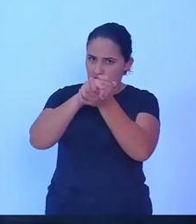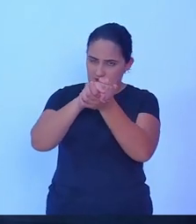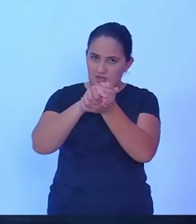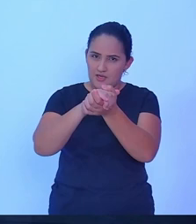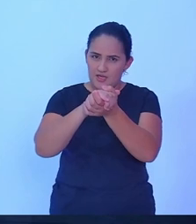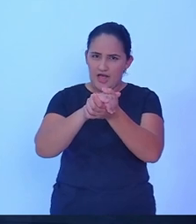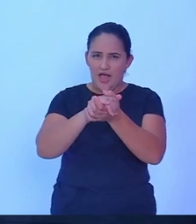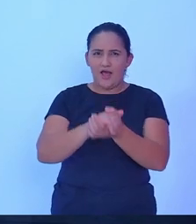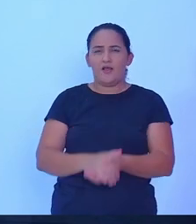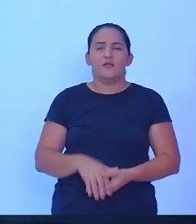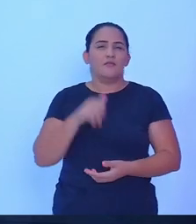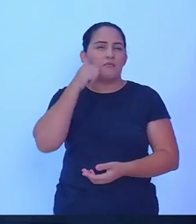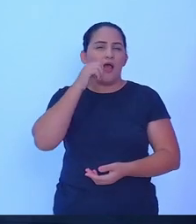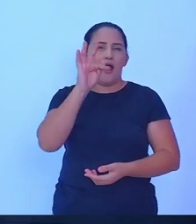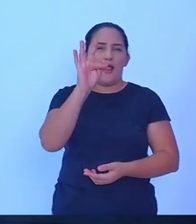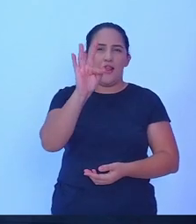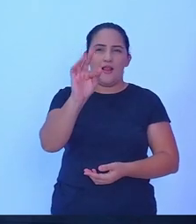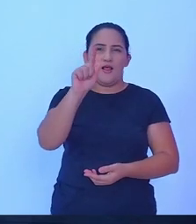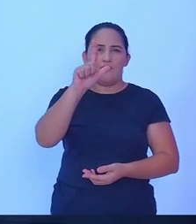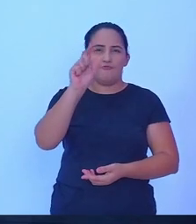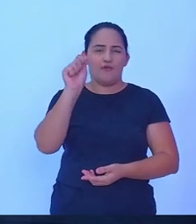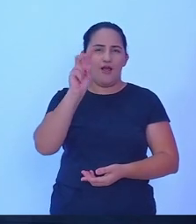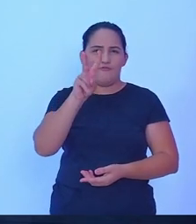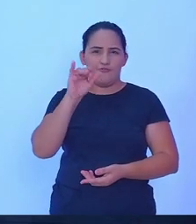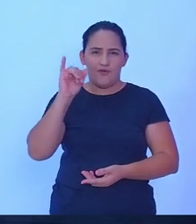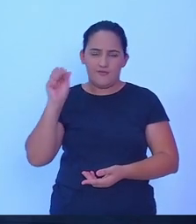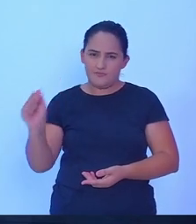Rabelo, tenho dois filhos, tenho,